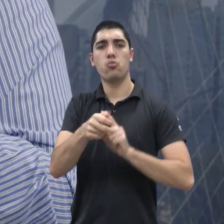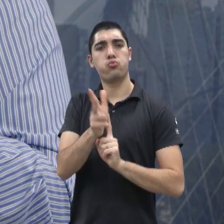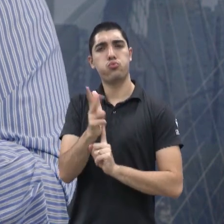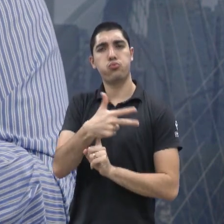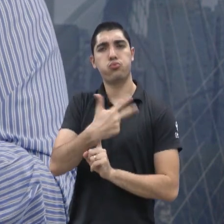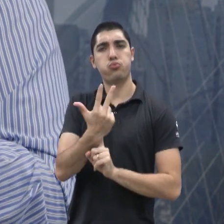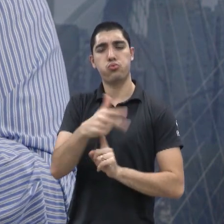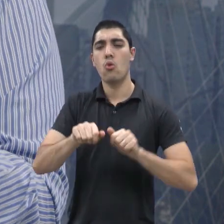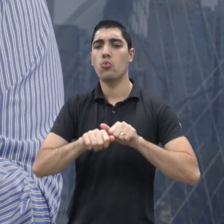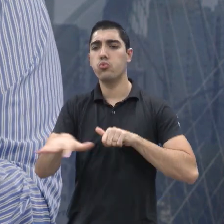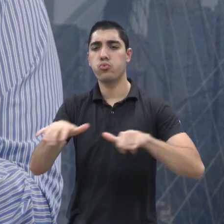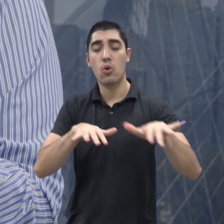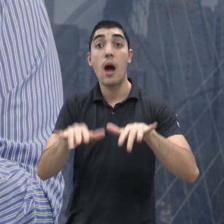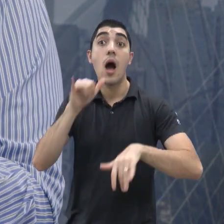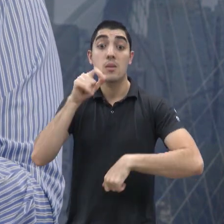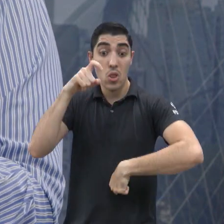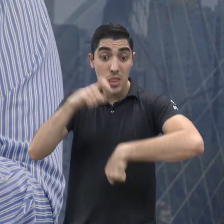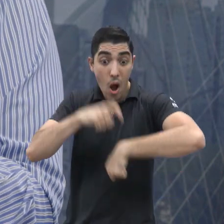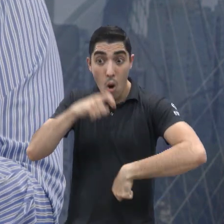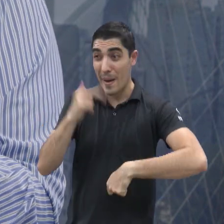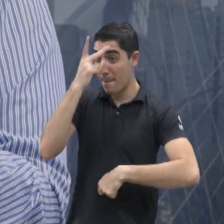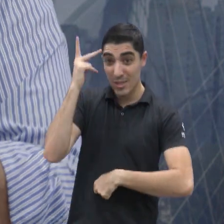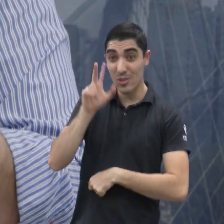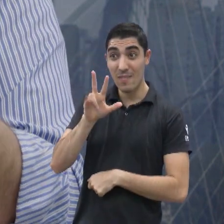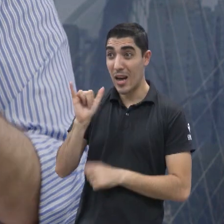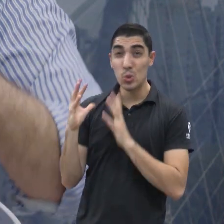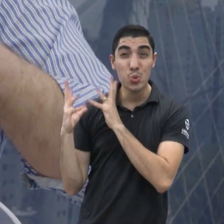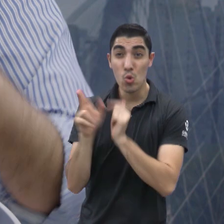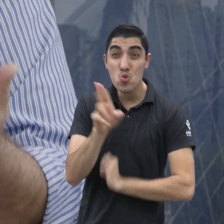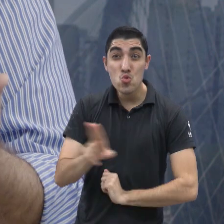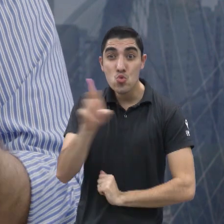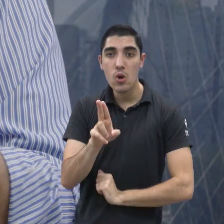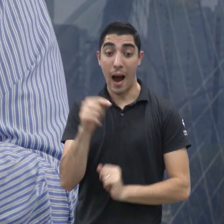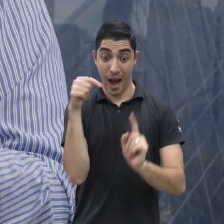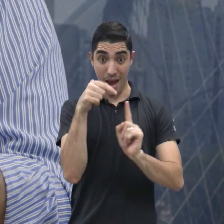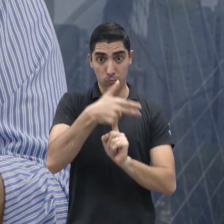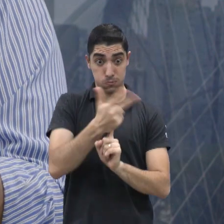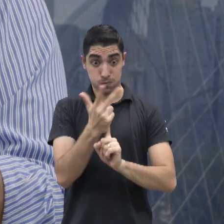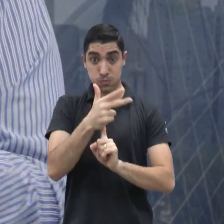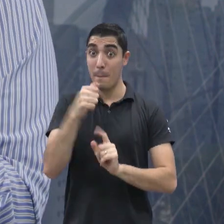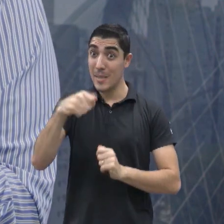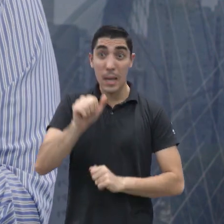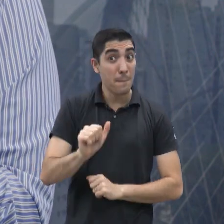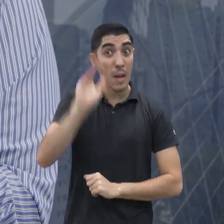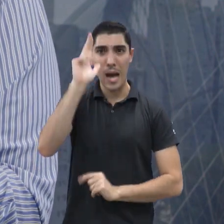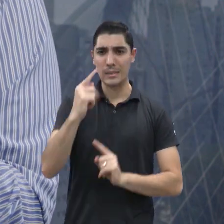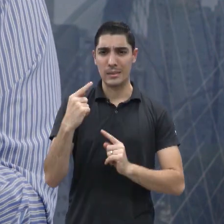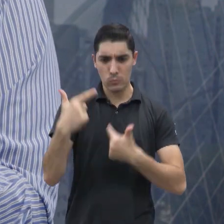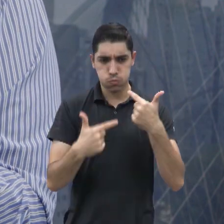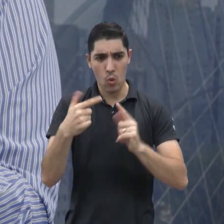preciso de energia, para de ventar. Mas vamos falar nesses termos que fica mais fácil para pessoas entender.